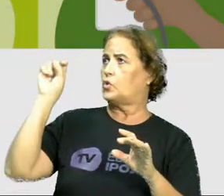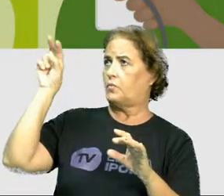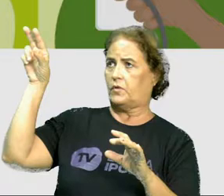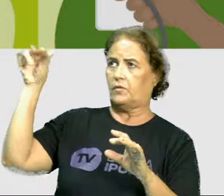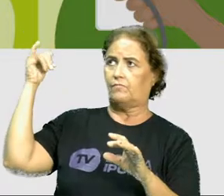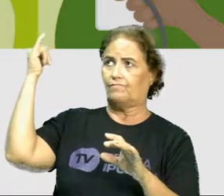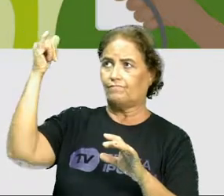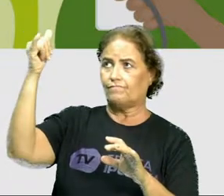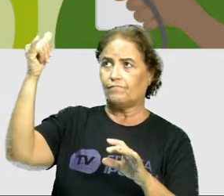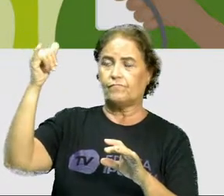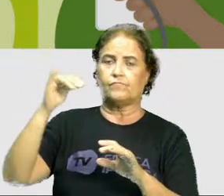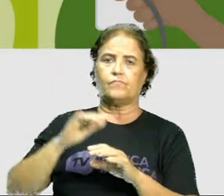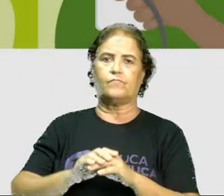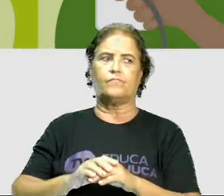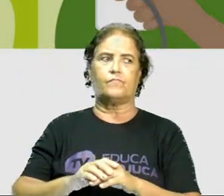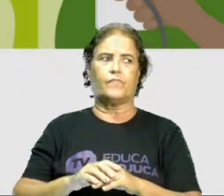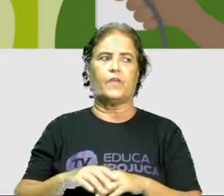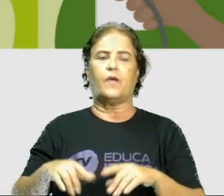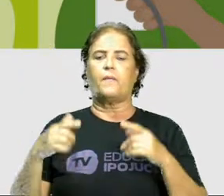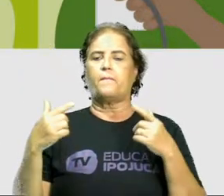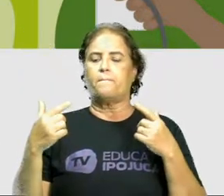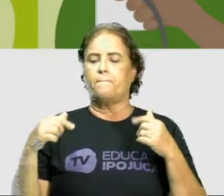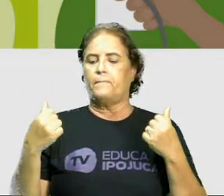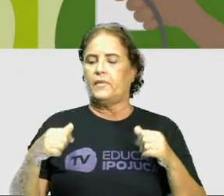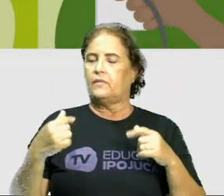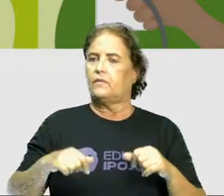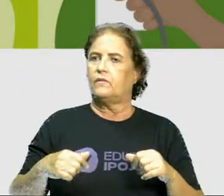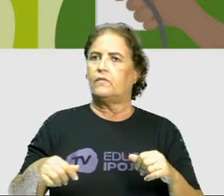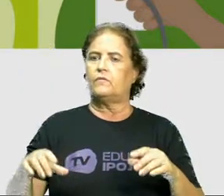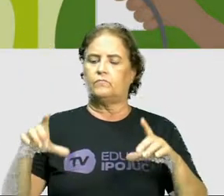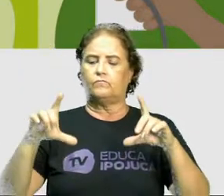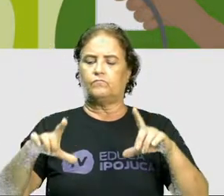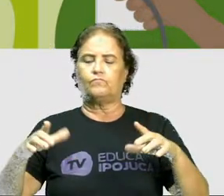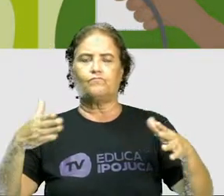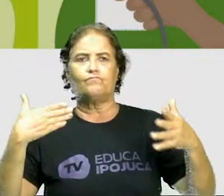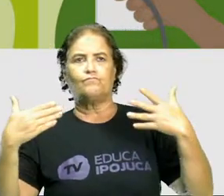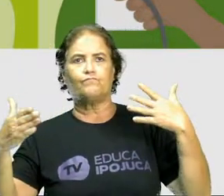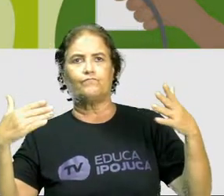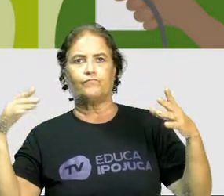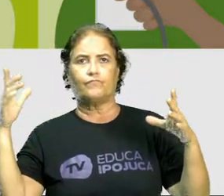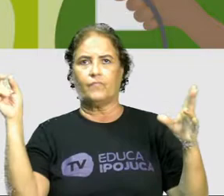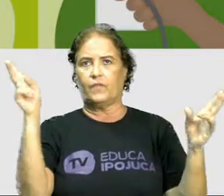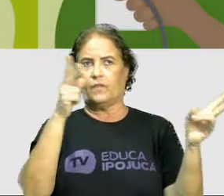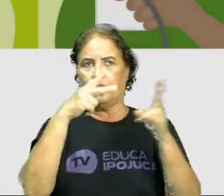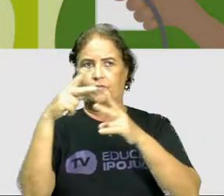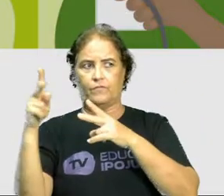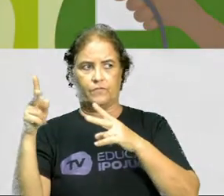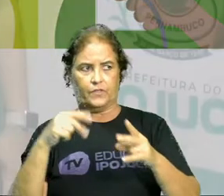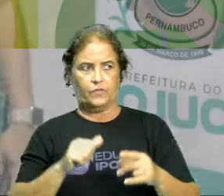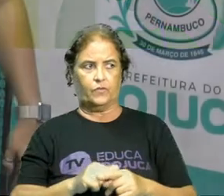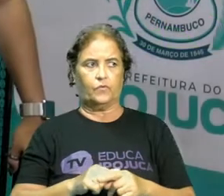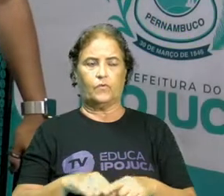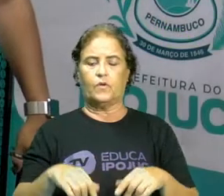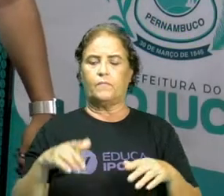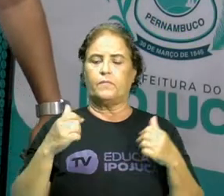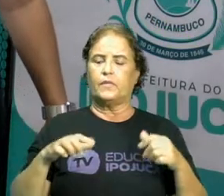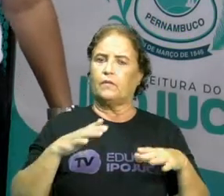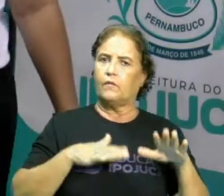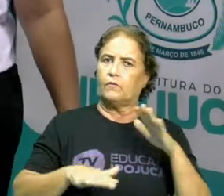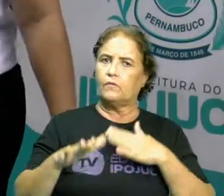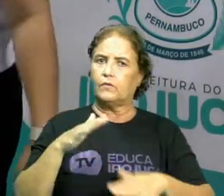Eu tenho que ter um local ventilado para os meus aparelhos eletrônicos. E eu tenho que ter cuidado ao manusear.